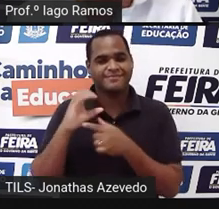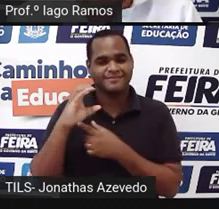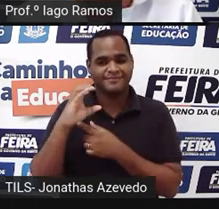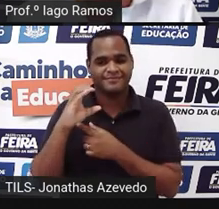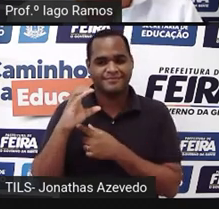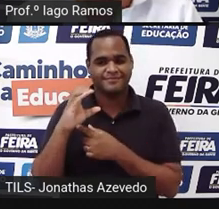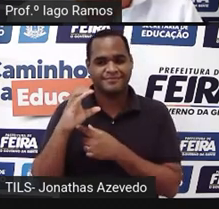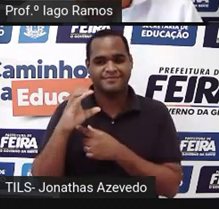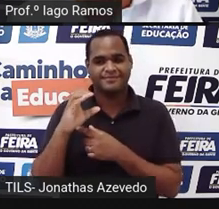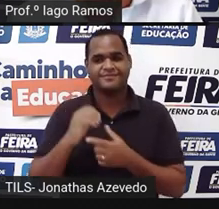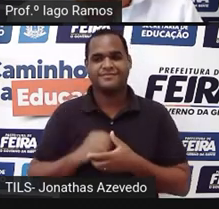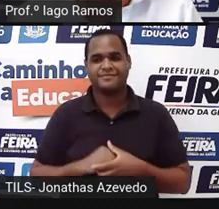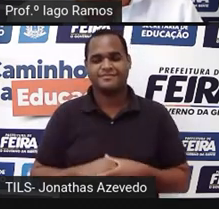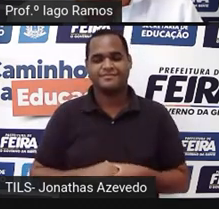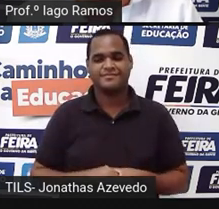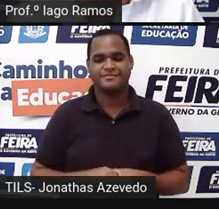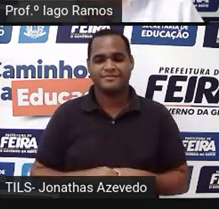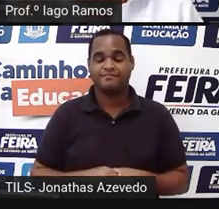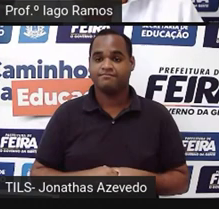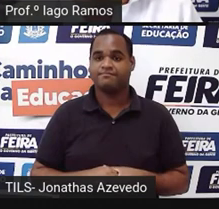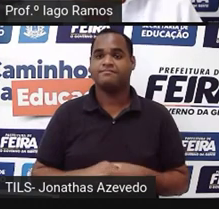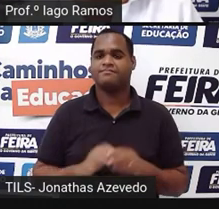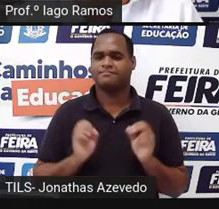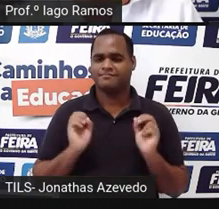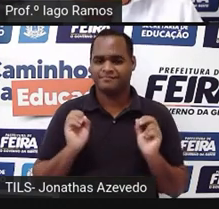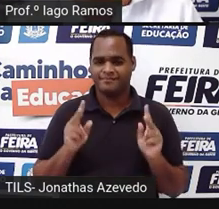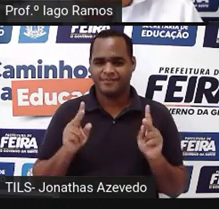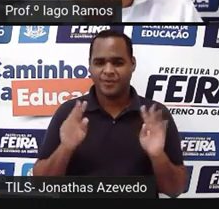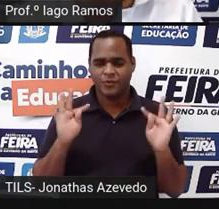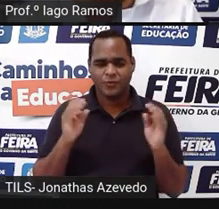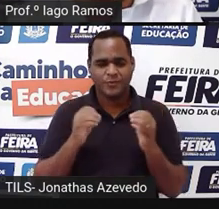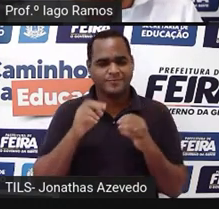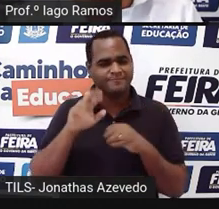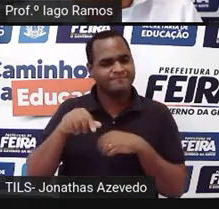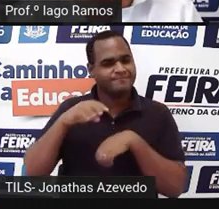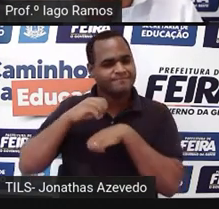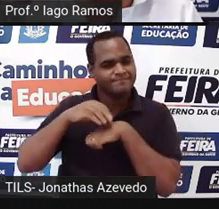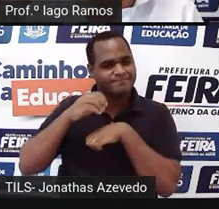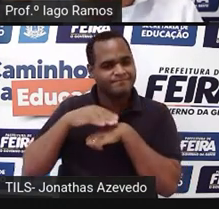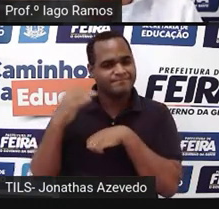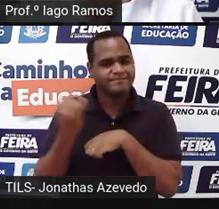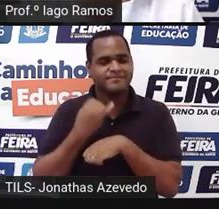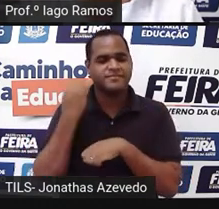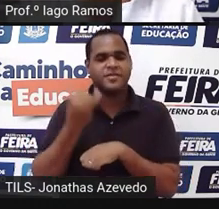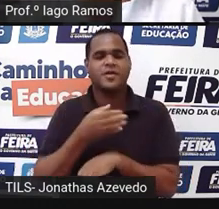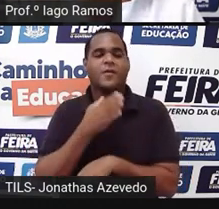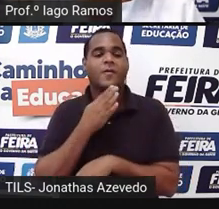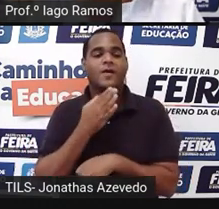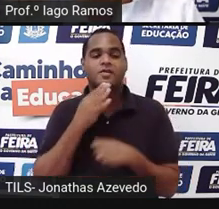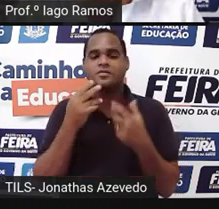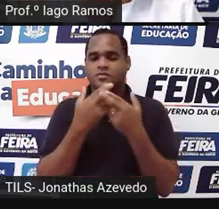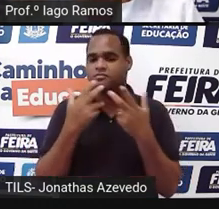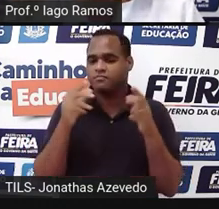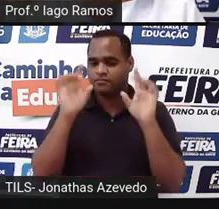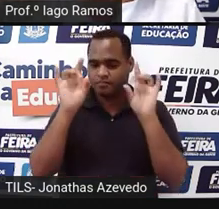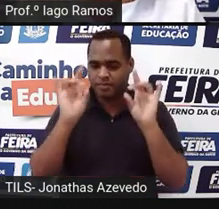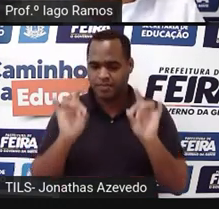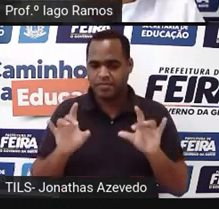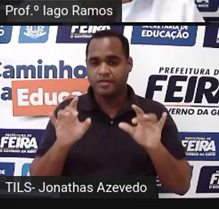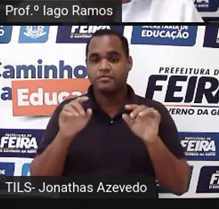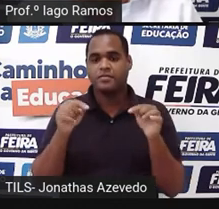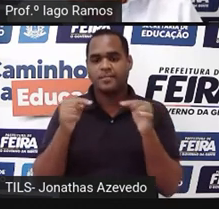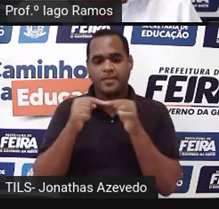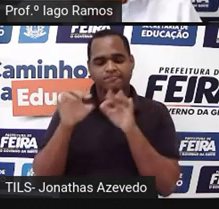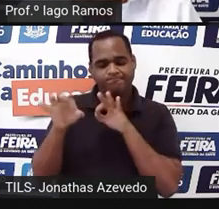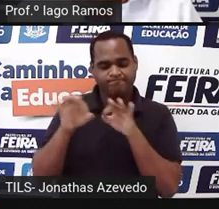tá? então de tudo que a gente fez aqui o interessante pra você é só reconhecer que pra resolver